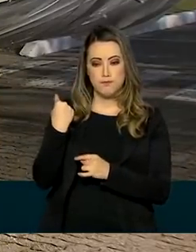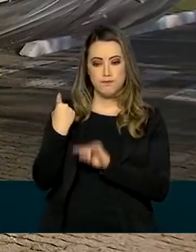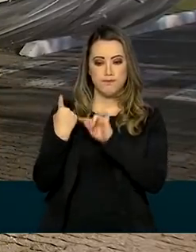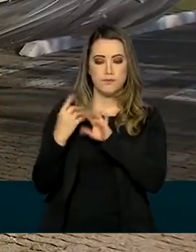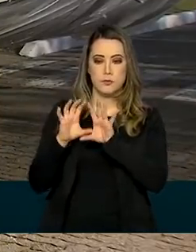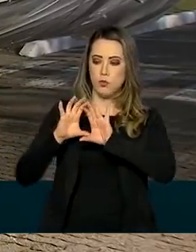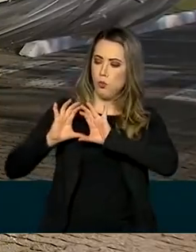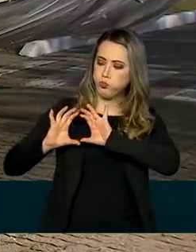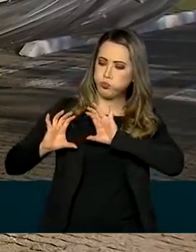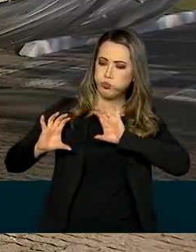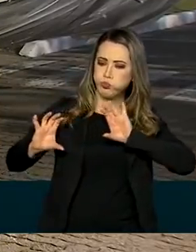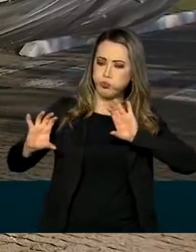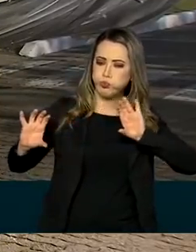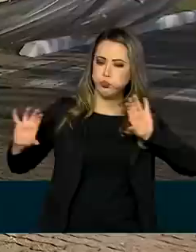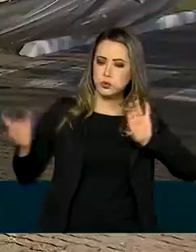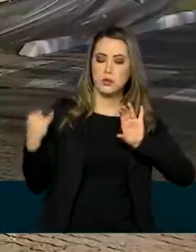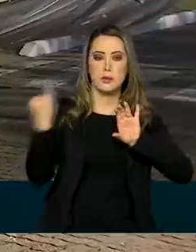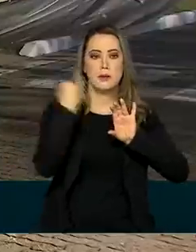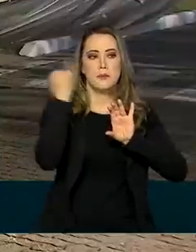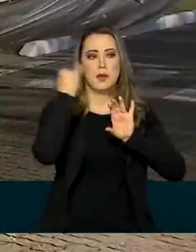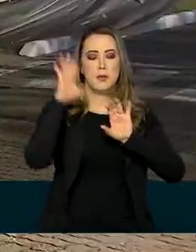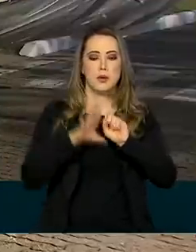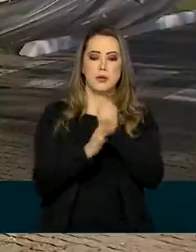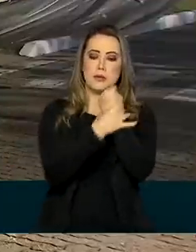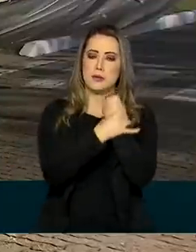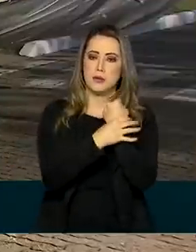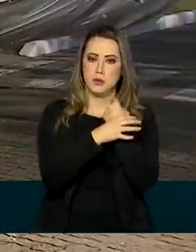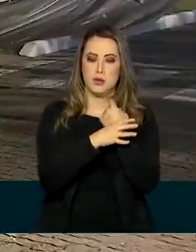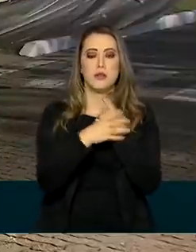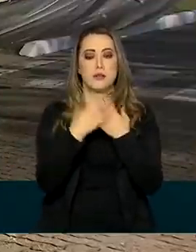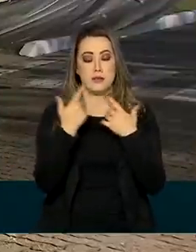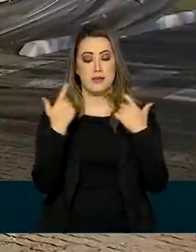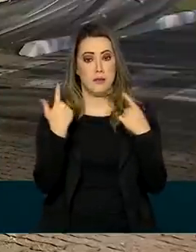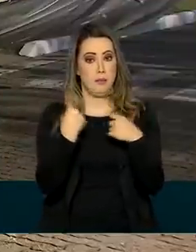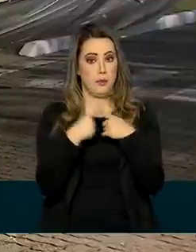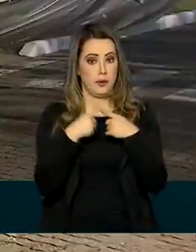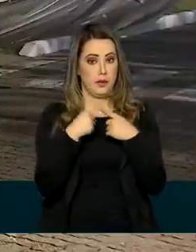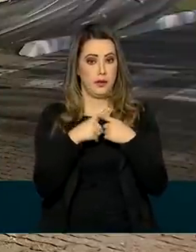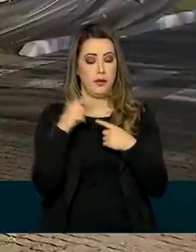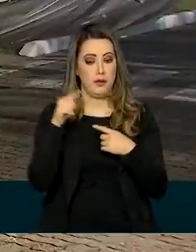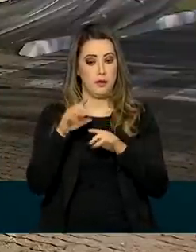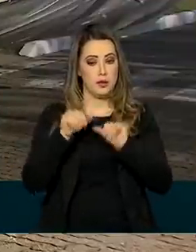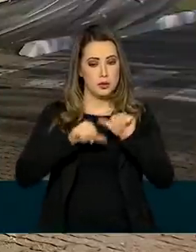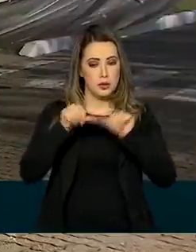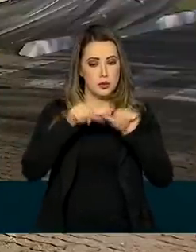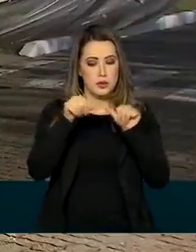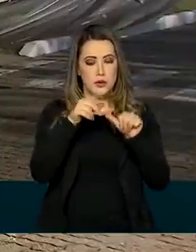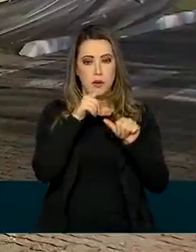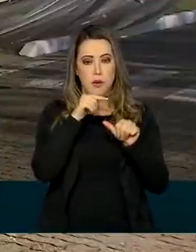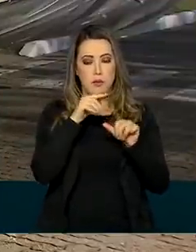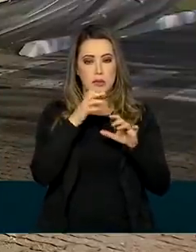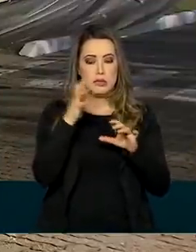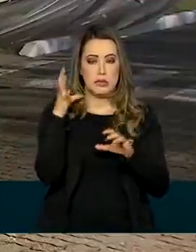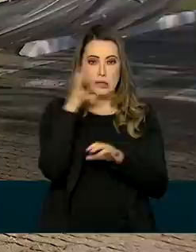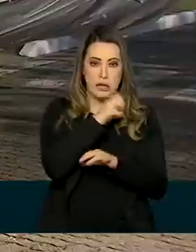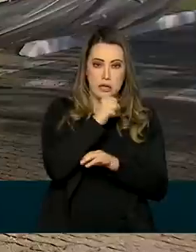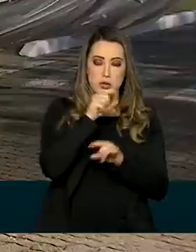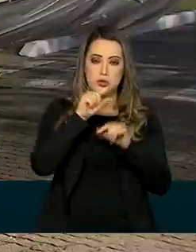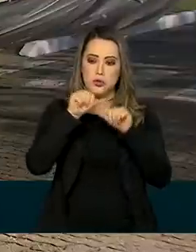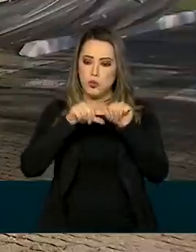uma importância fundamental na parte de segurança da usina, porque é nela que é feito o resfriamento do reator.